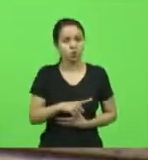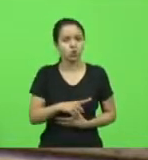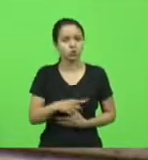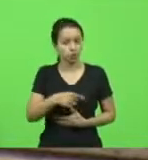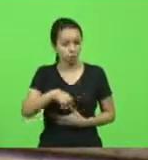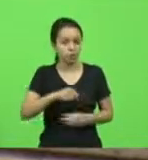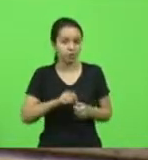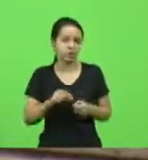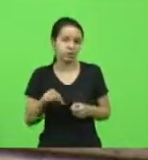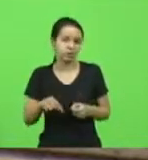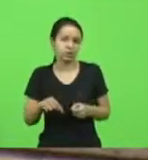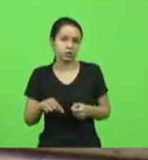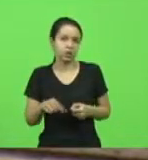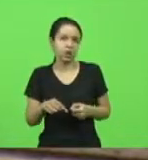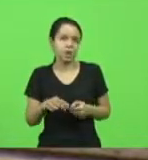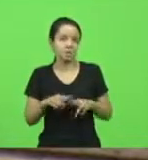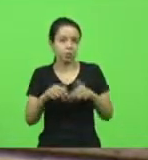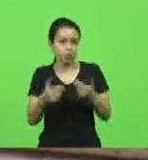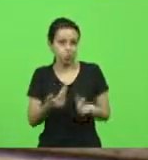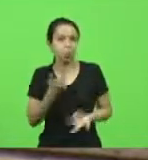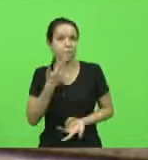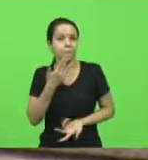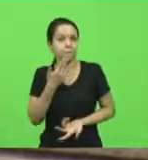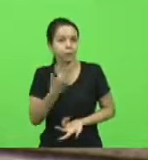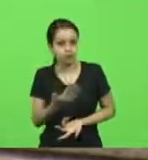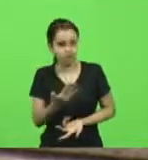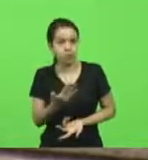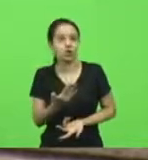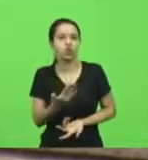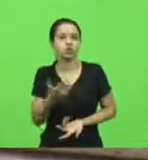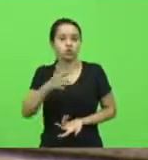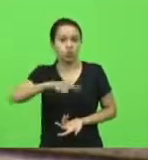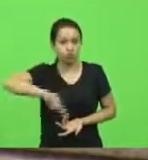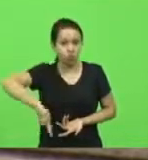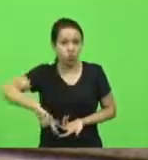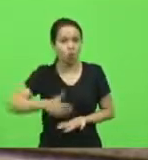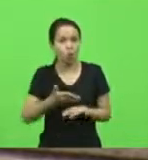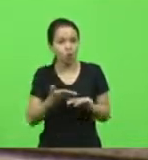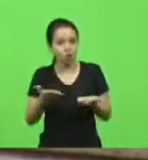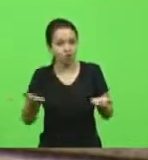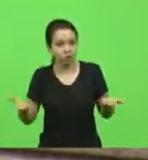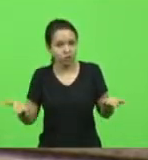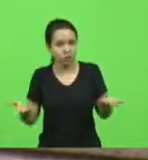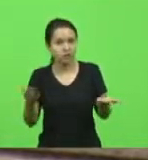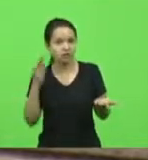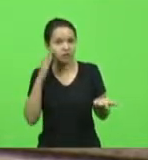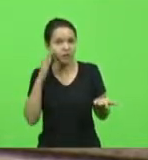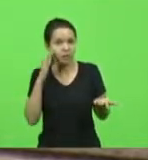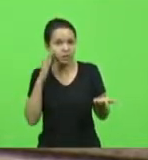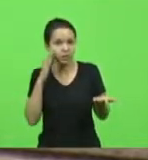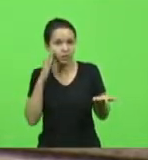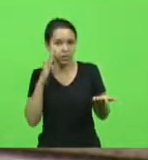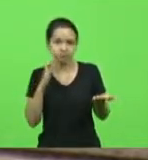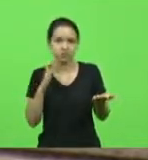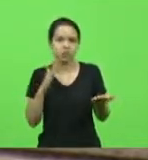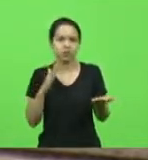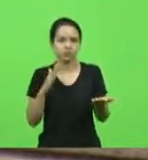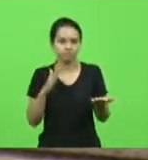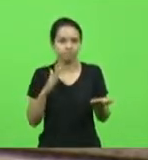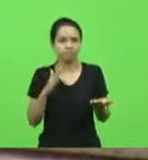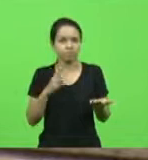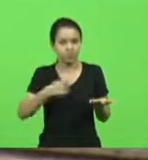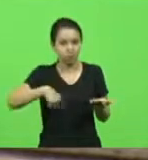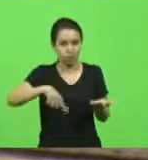eu queria pedir mais uma vez a compreensão de todos os pares dessa Casa, para que a gente,